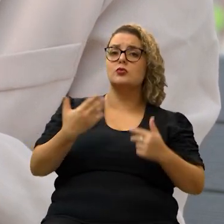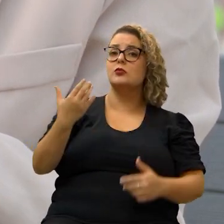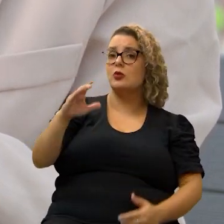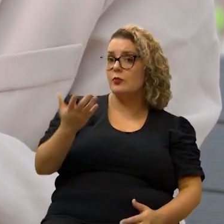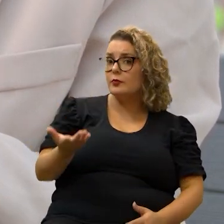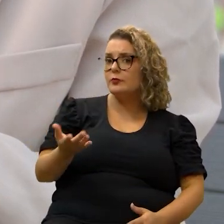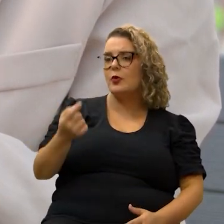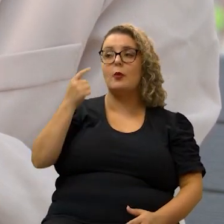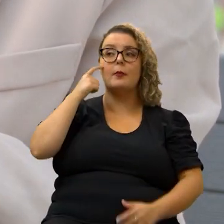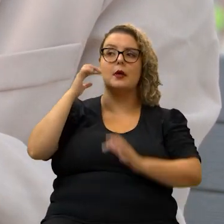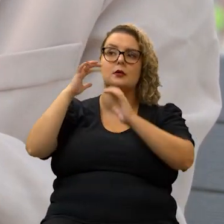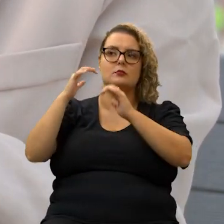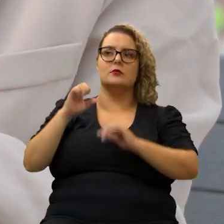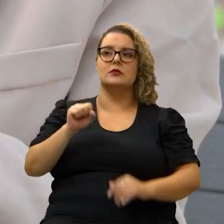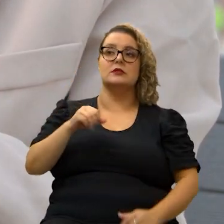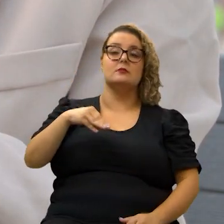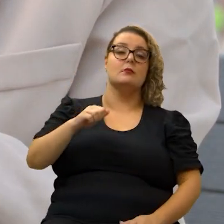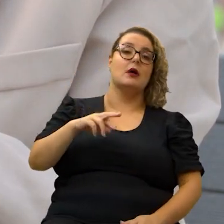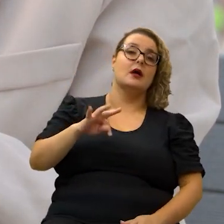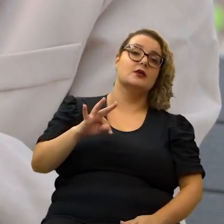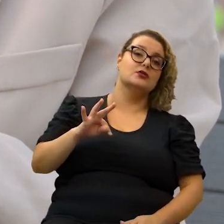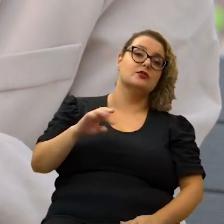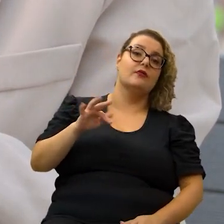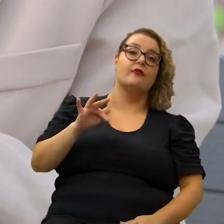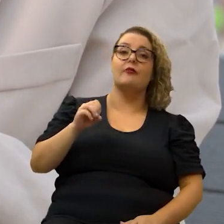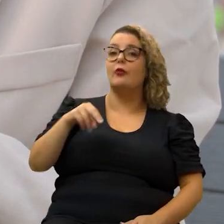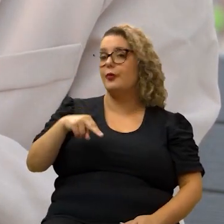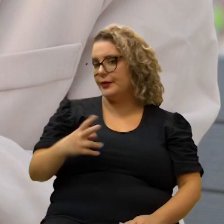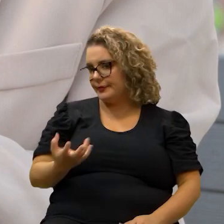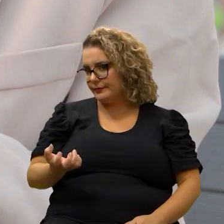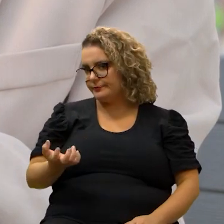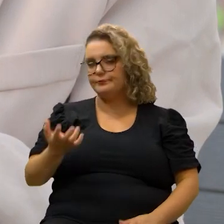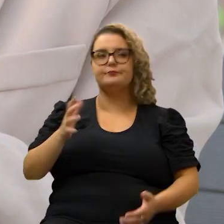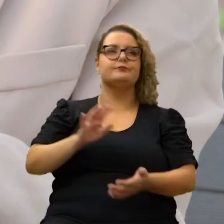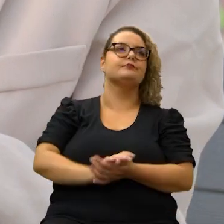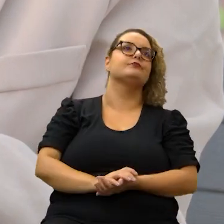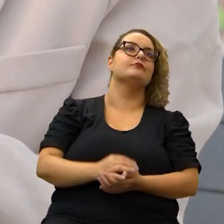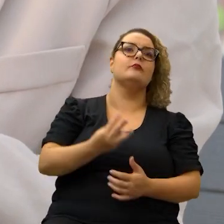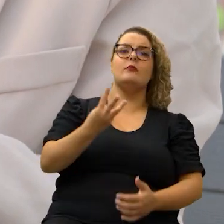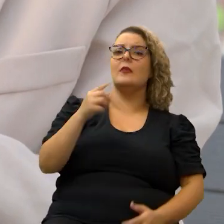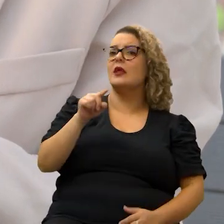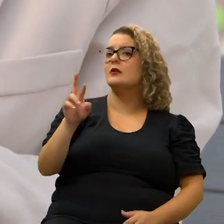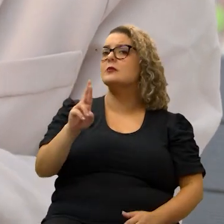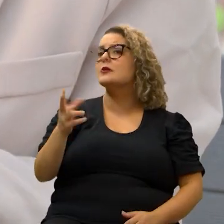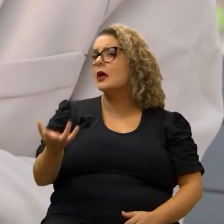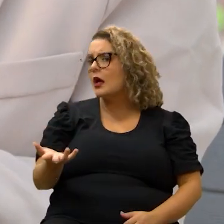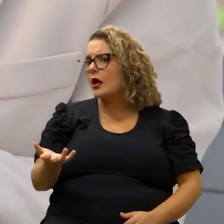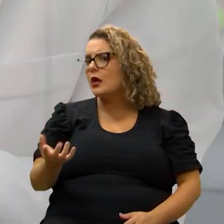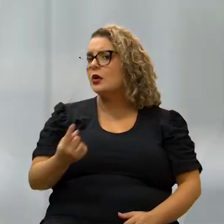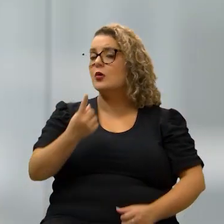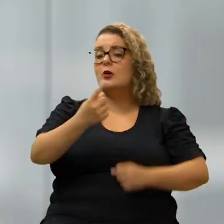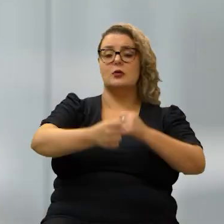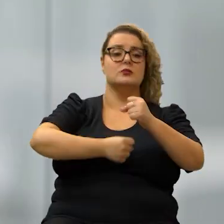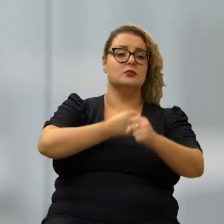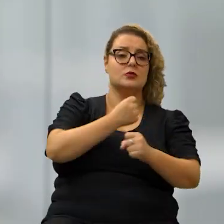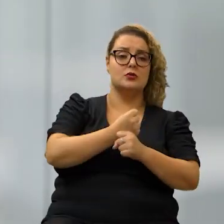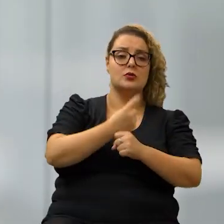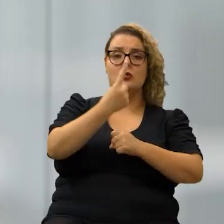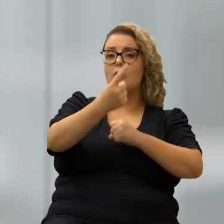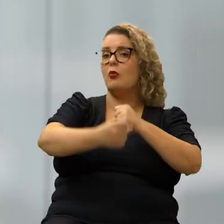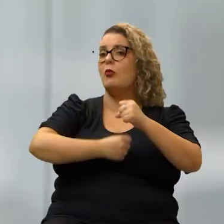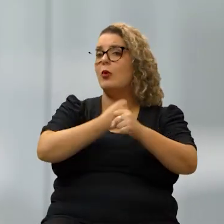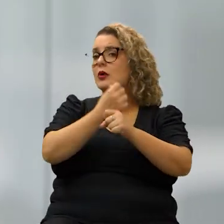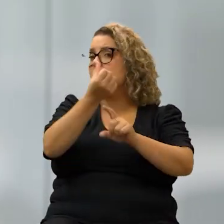são lançados vamos pensar no caso do smartphone então lança o smartphone hoje ele está custando 3 mil reais um ano depois um ano